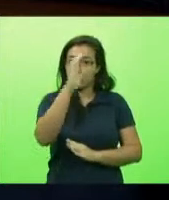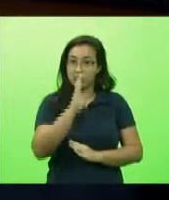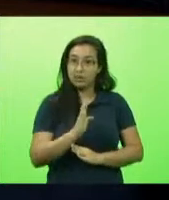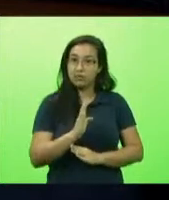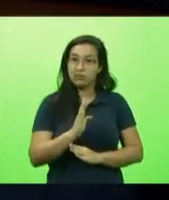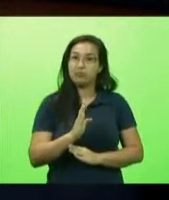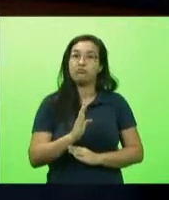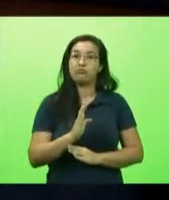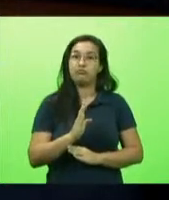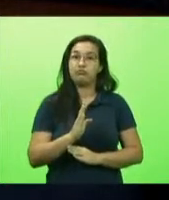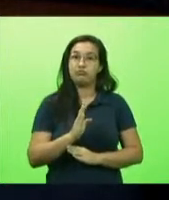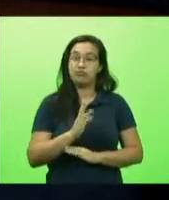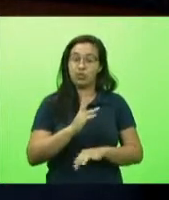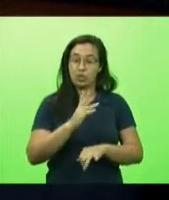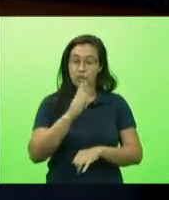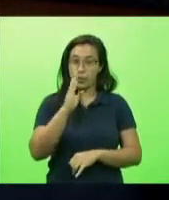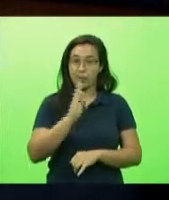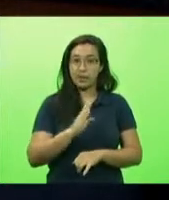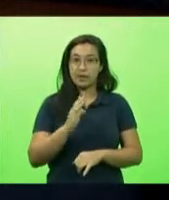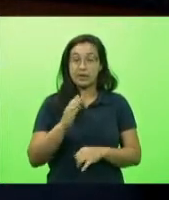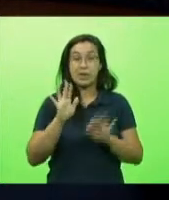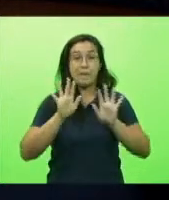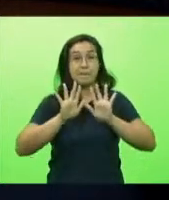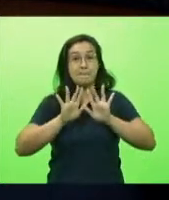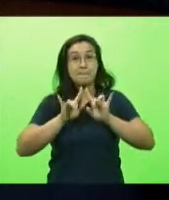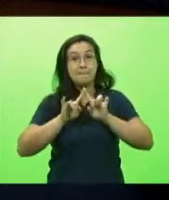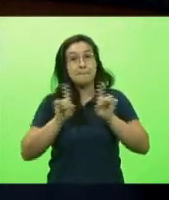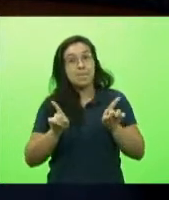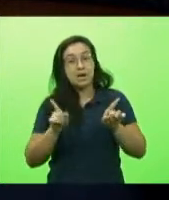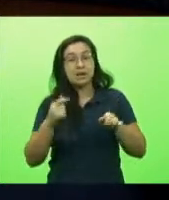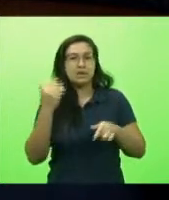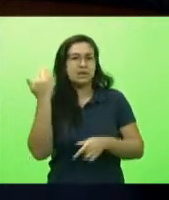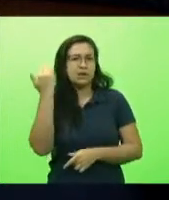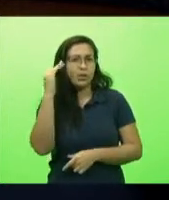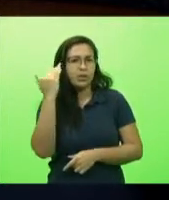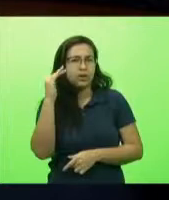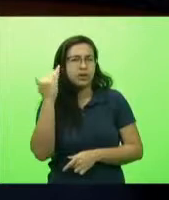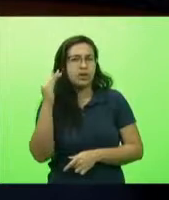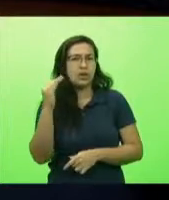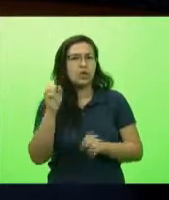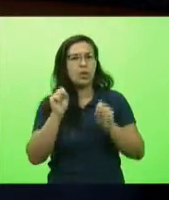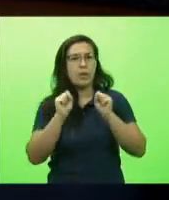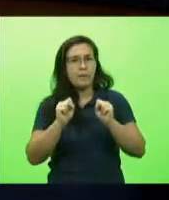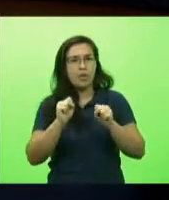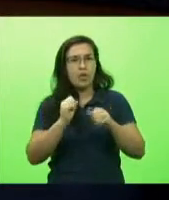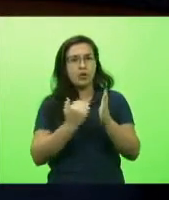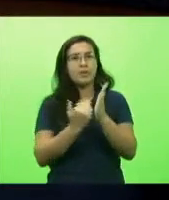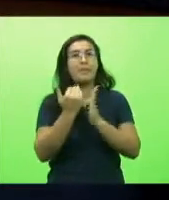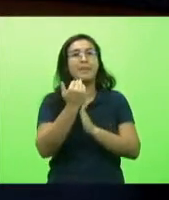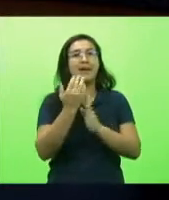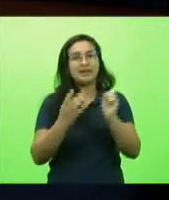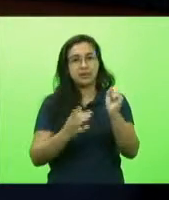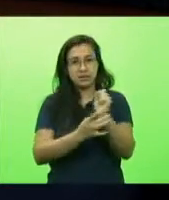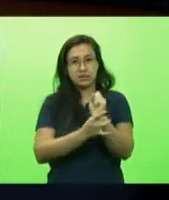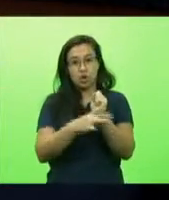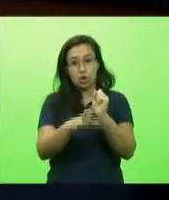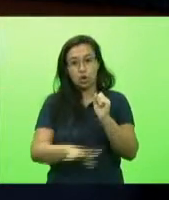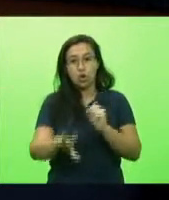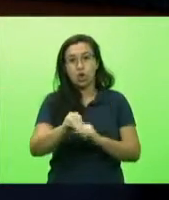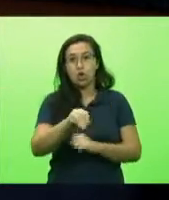no entanto na minha avaliação para que a gente possa ter maior segurança em todas as regiões